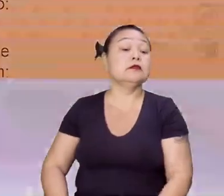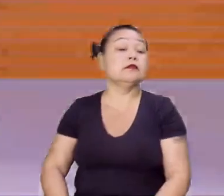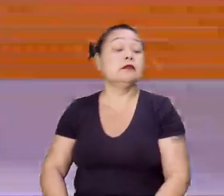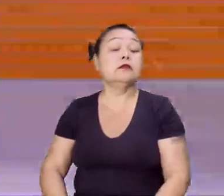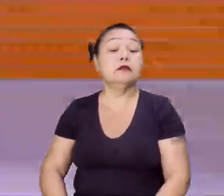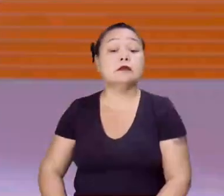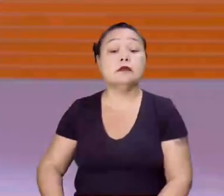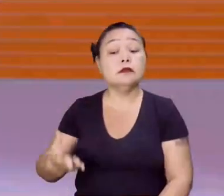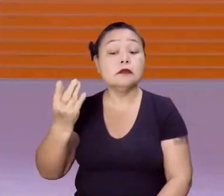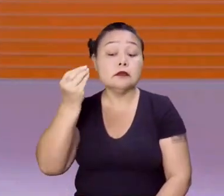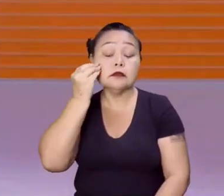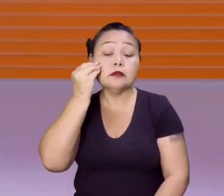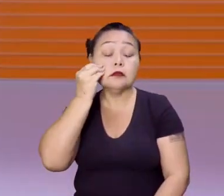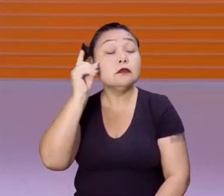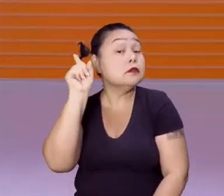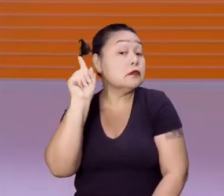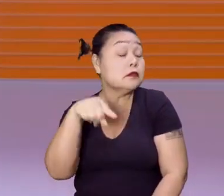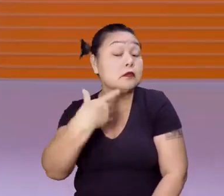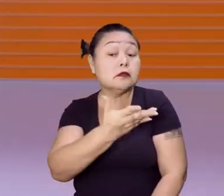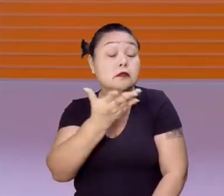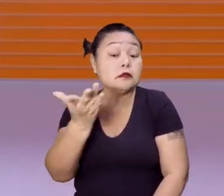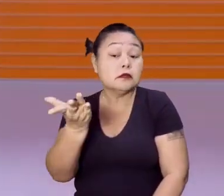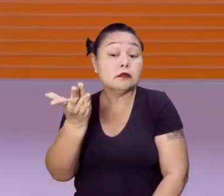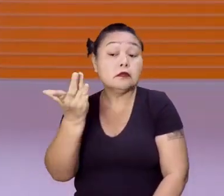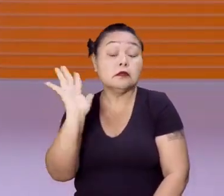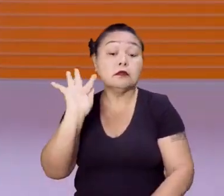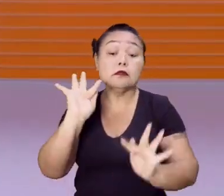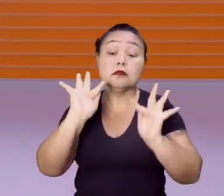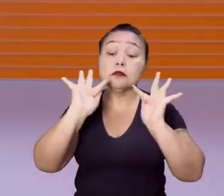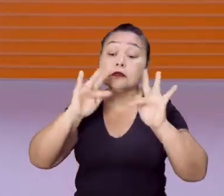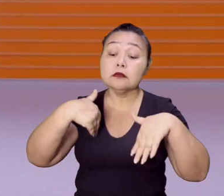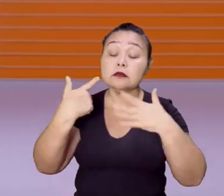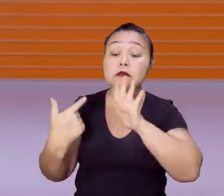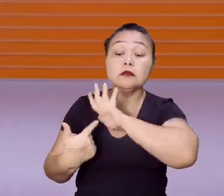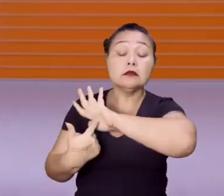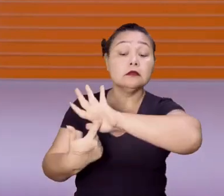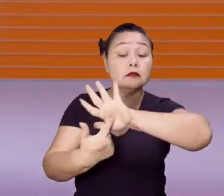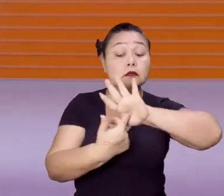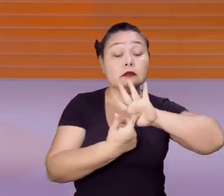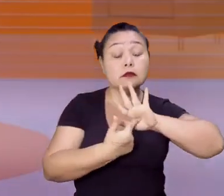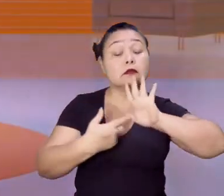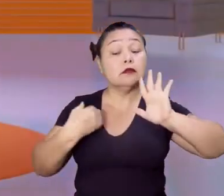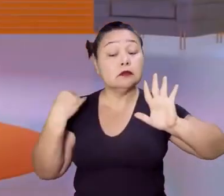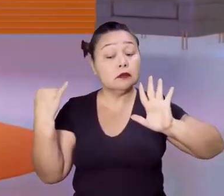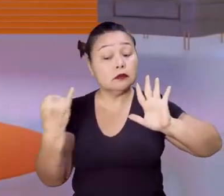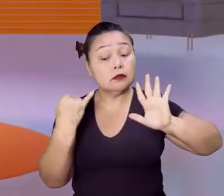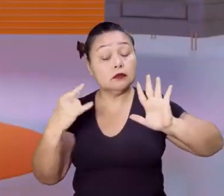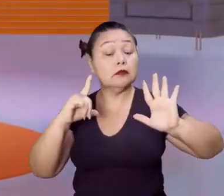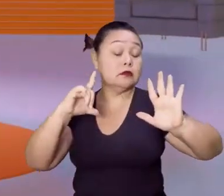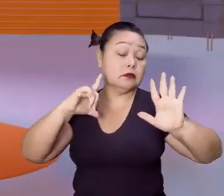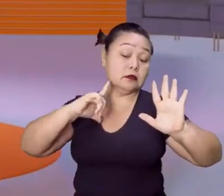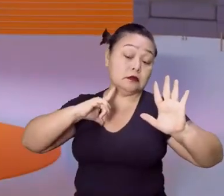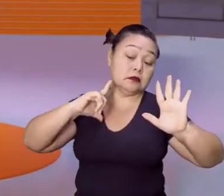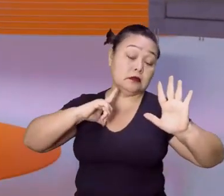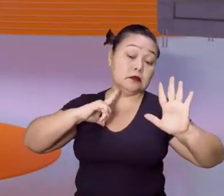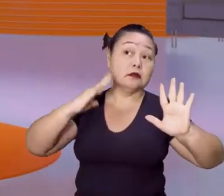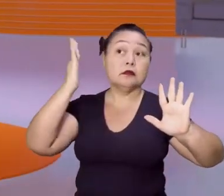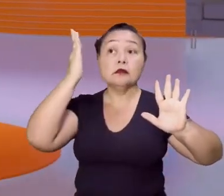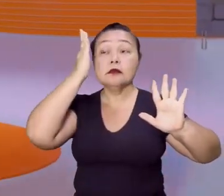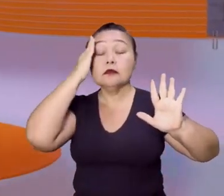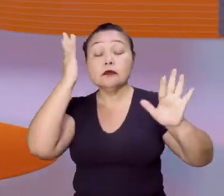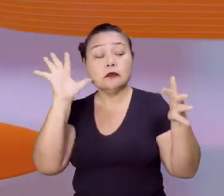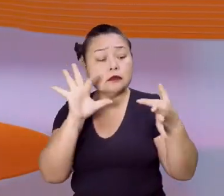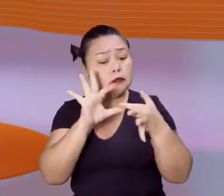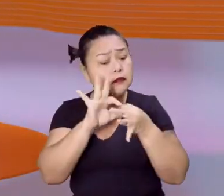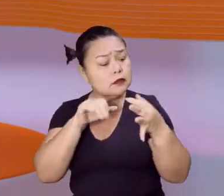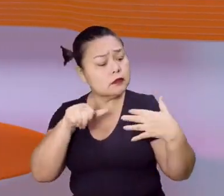conferirem. E é isso, galera. Nós chegamos aqui ao final, mostrando para vocês a importância que tem de entender o